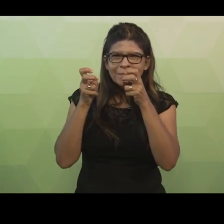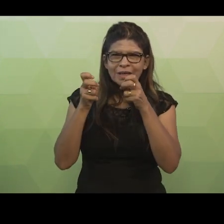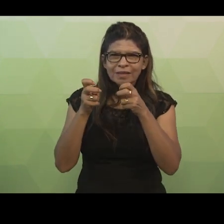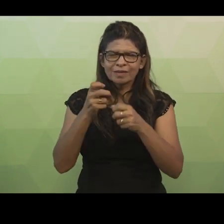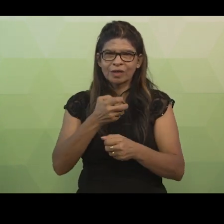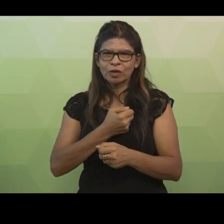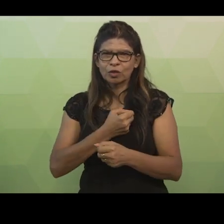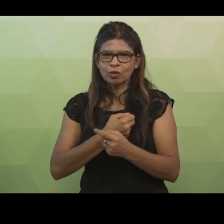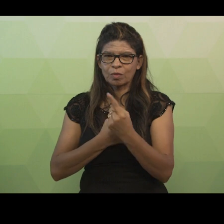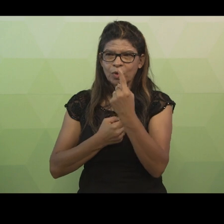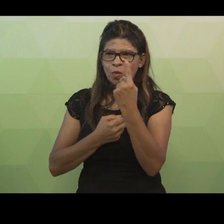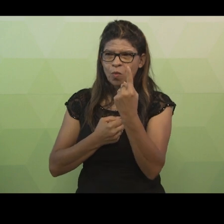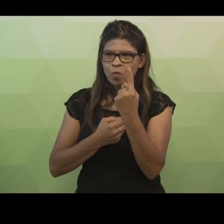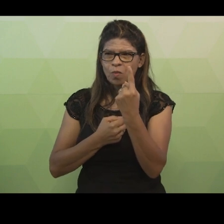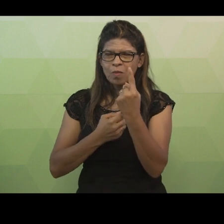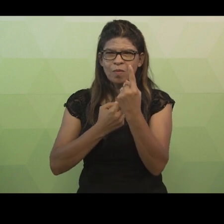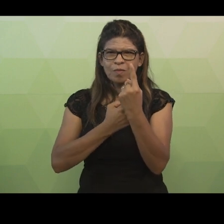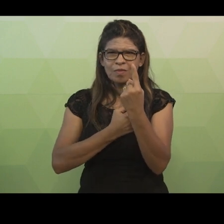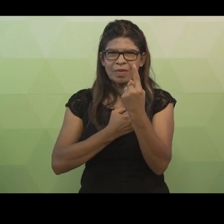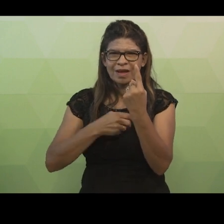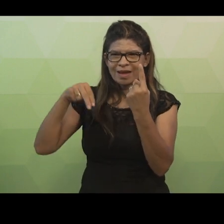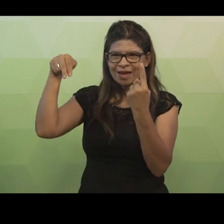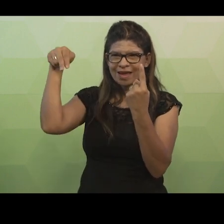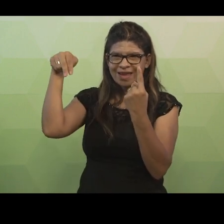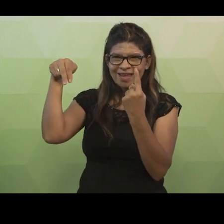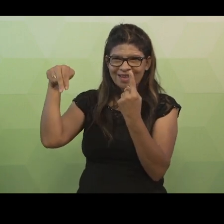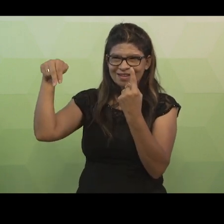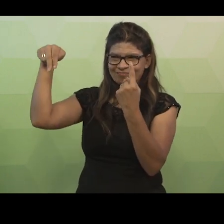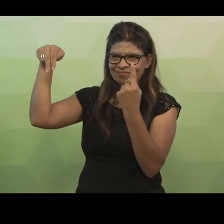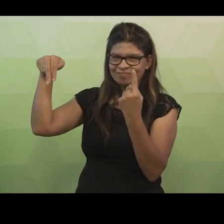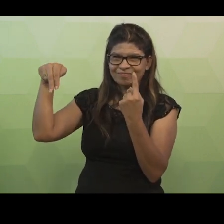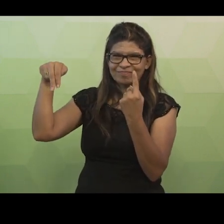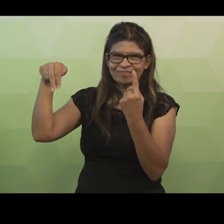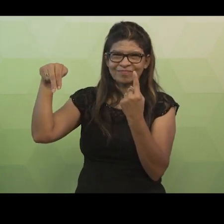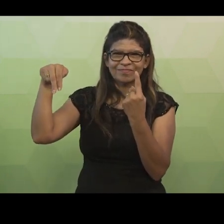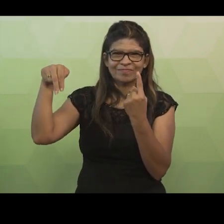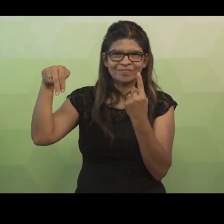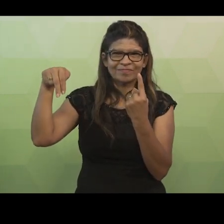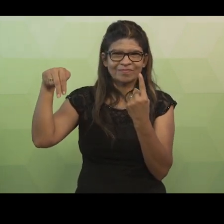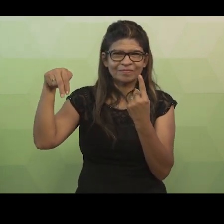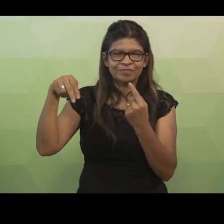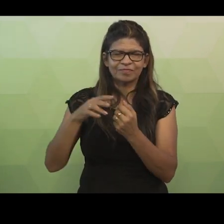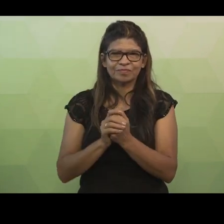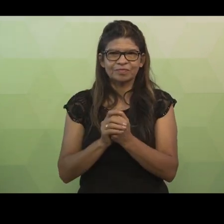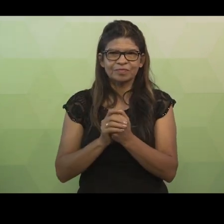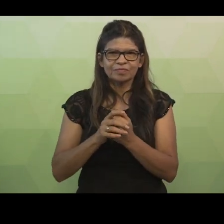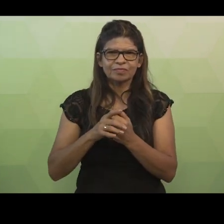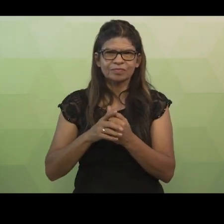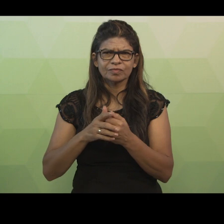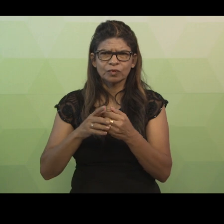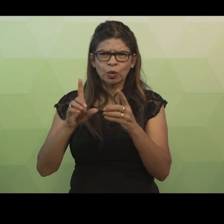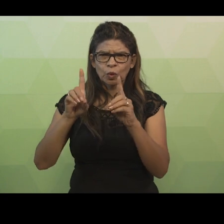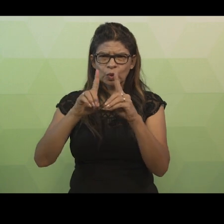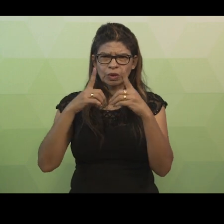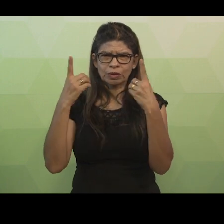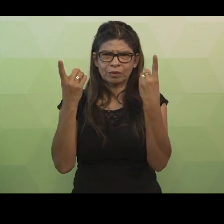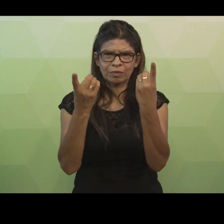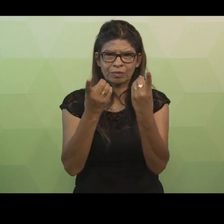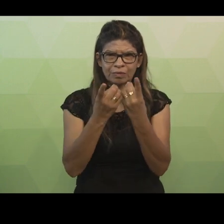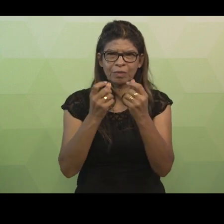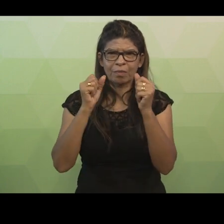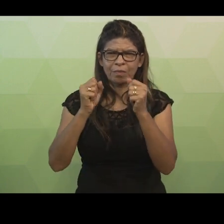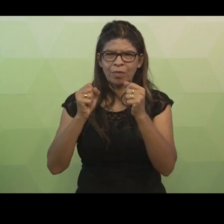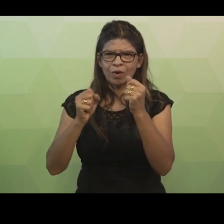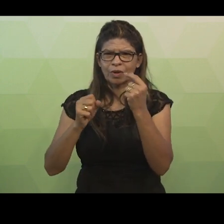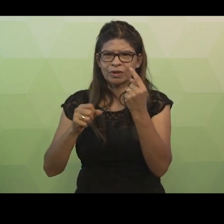próximo à entidade departamento e a letra N próximo à entidade empregado. Neste caso, um departamento pode alocar N